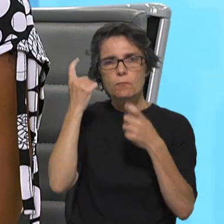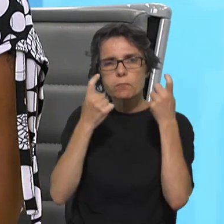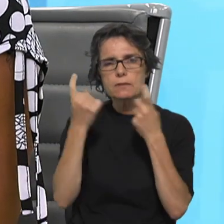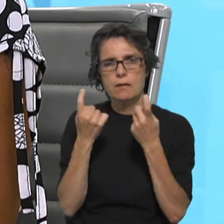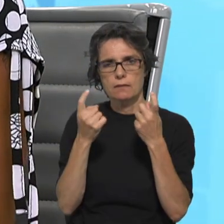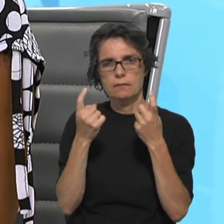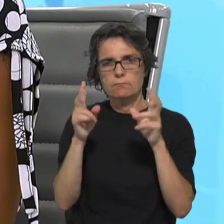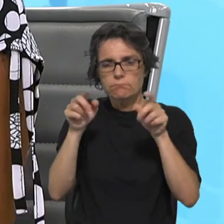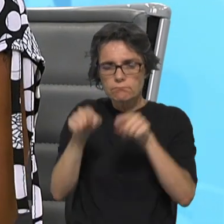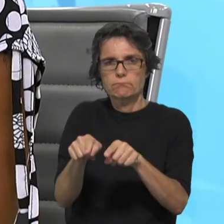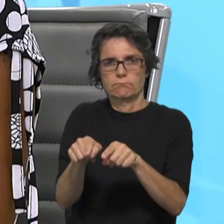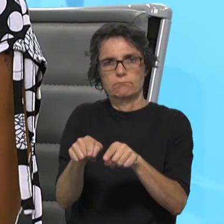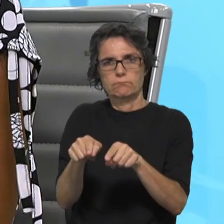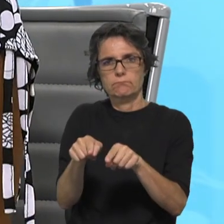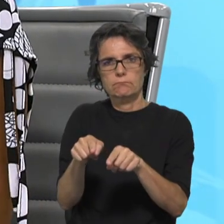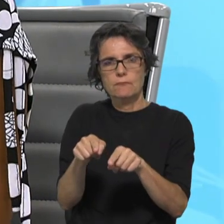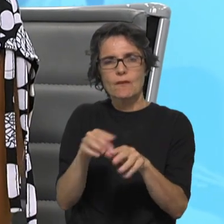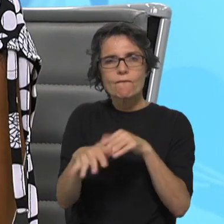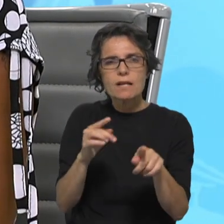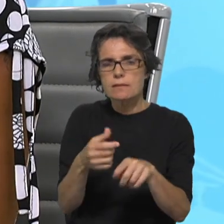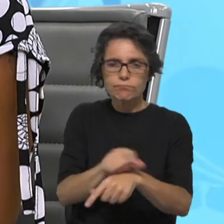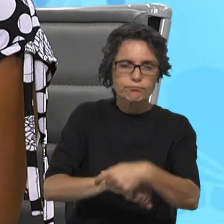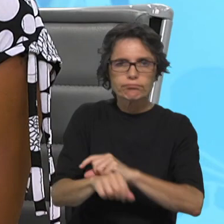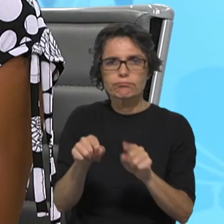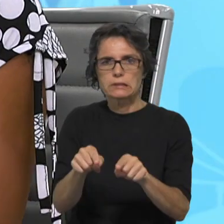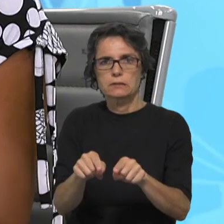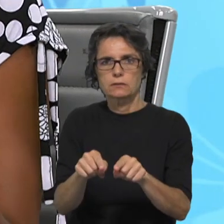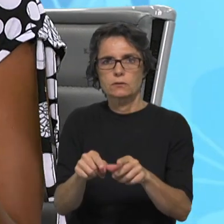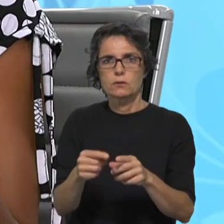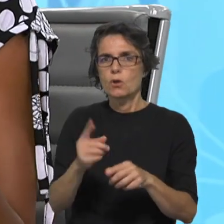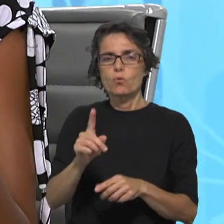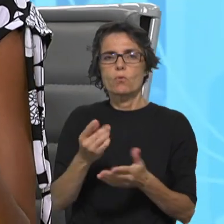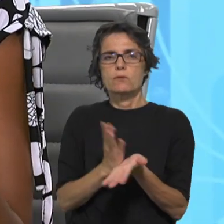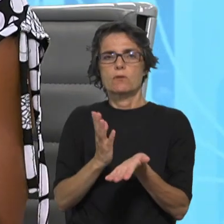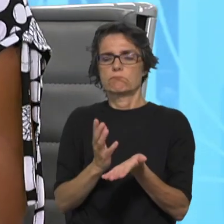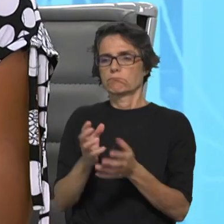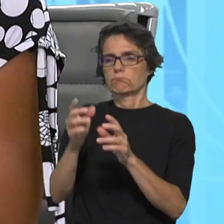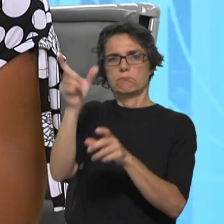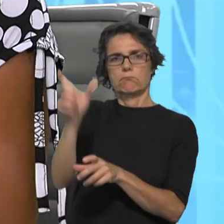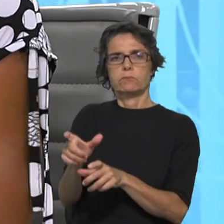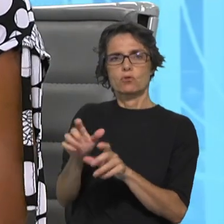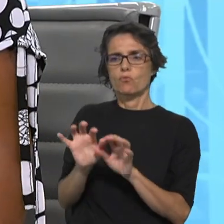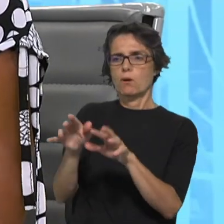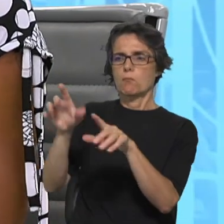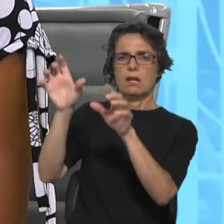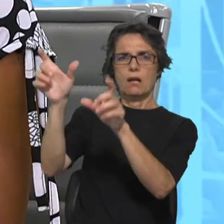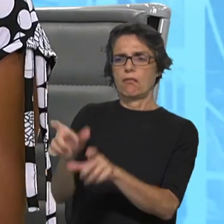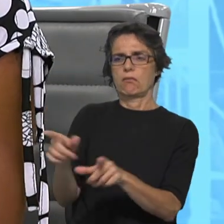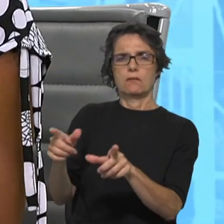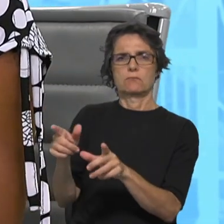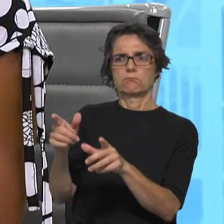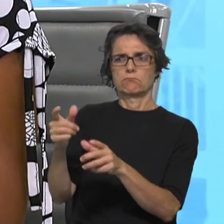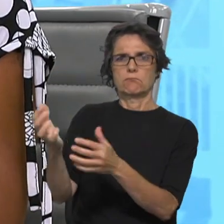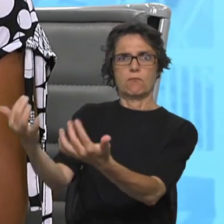a esse nível, sobre estas causas. Não só olhar para o migrante, não olhemos para o migrante como uma